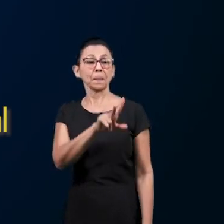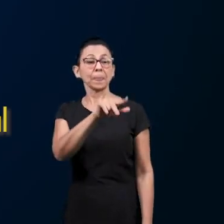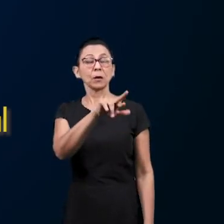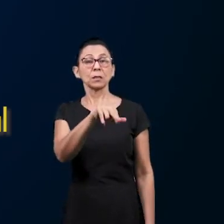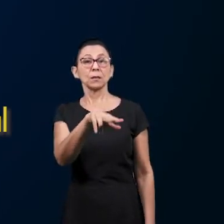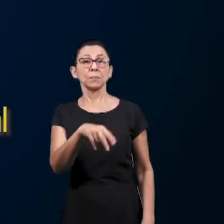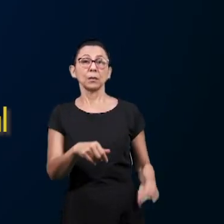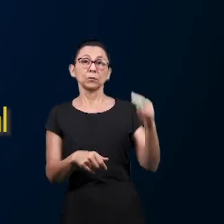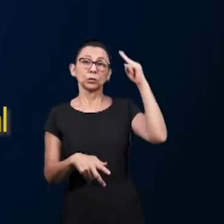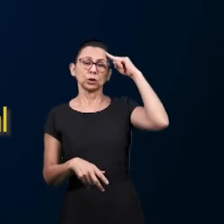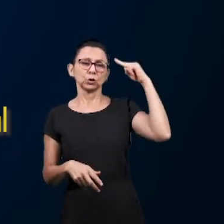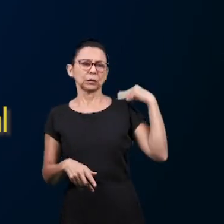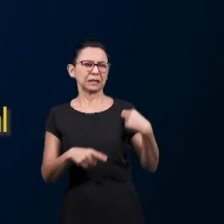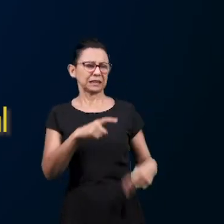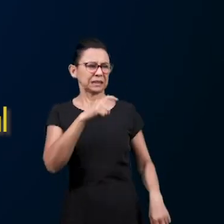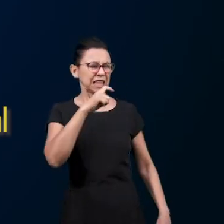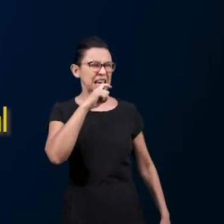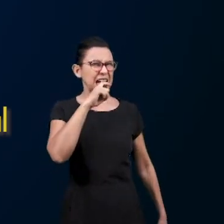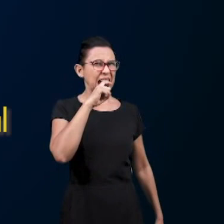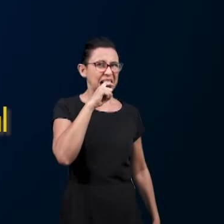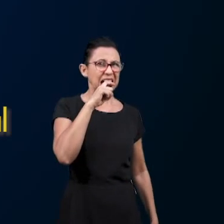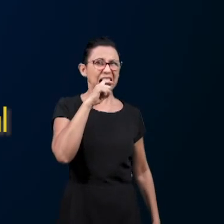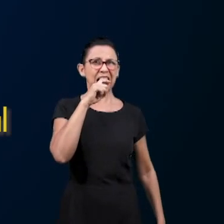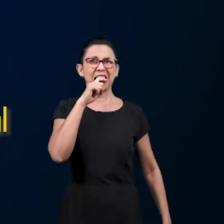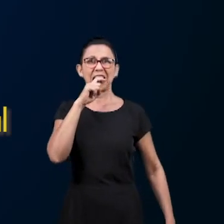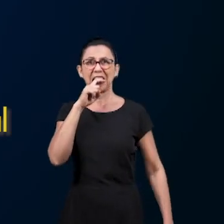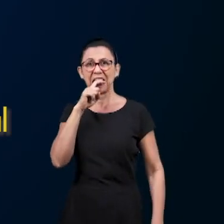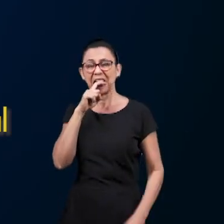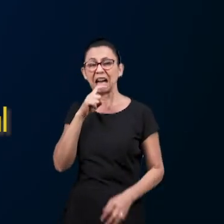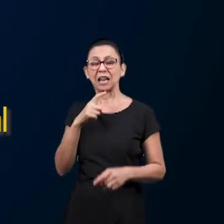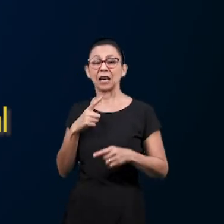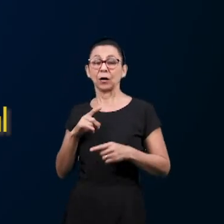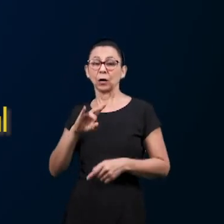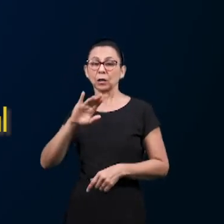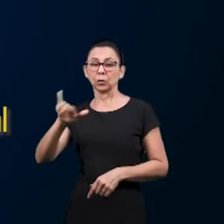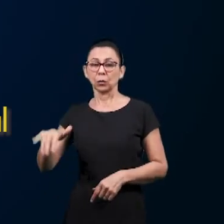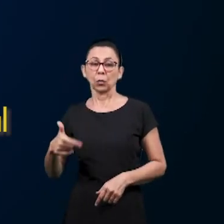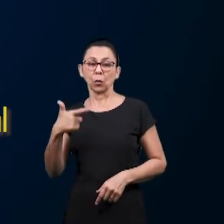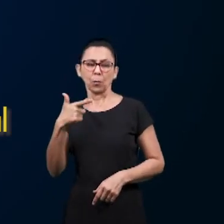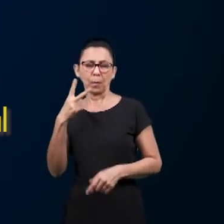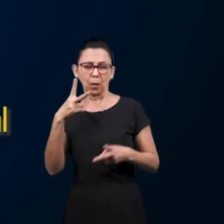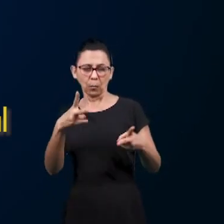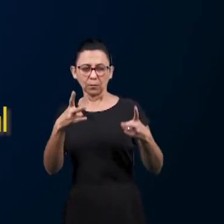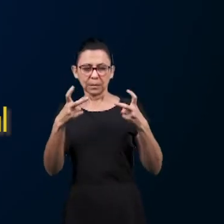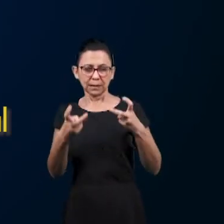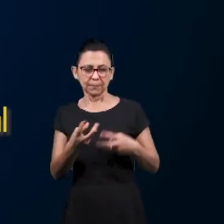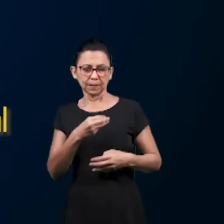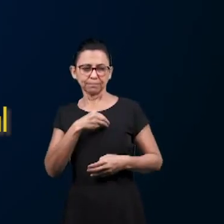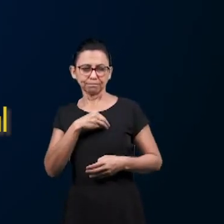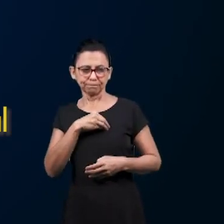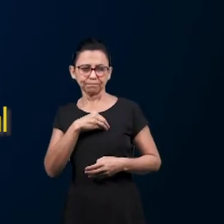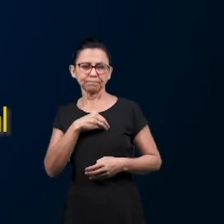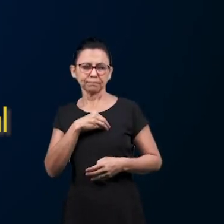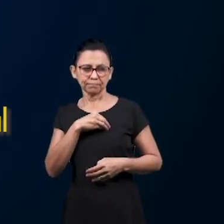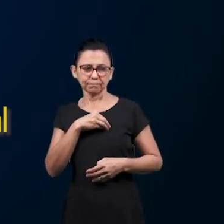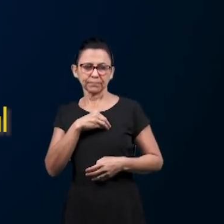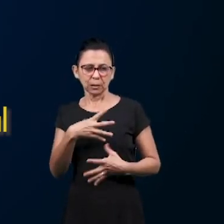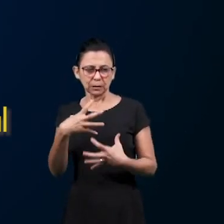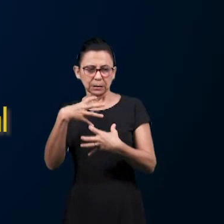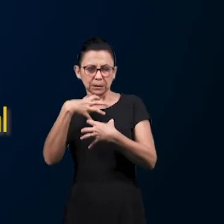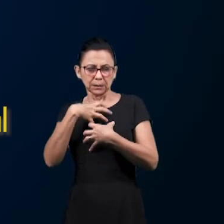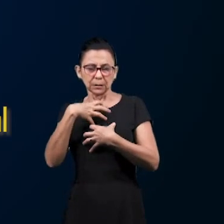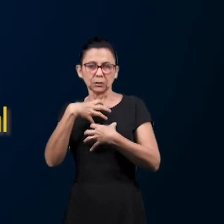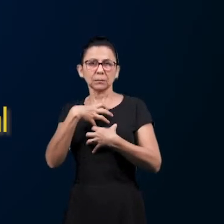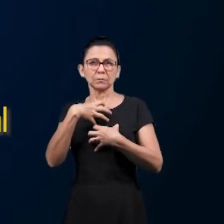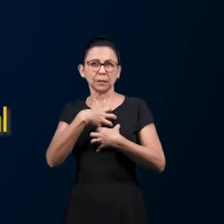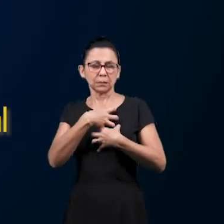Seus irmãos, pois o invejavam, seu pai, porém, guardava este negócio no seu coração. Esses são os